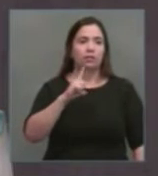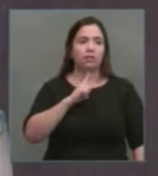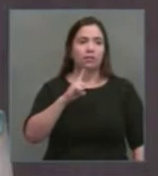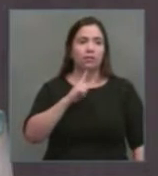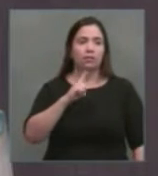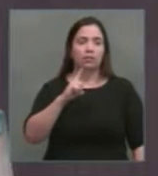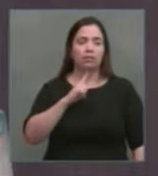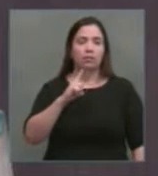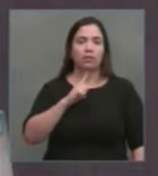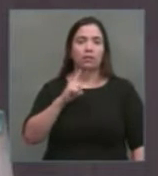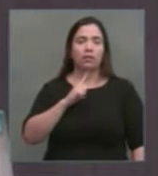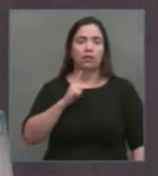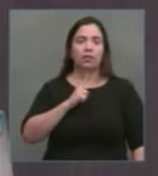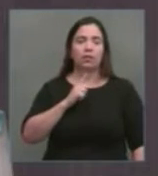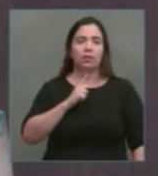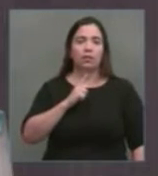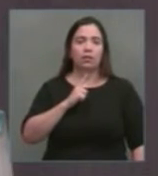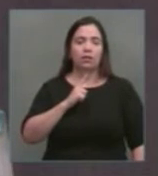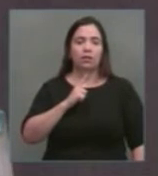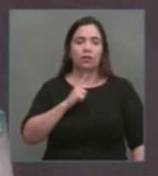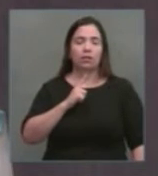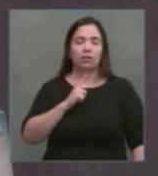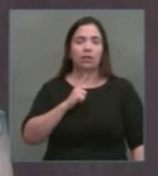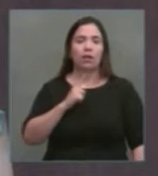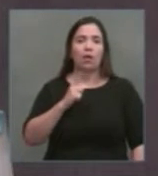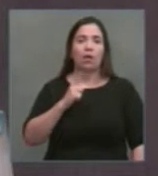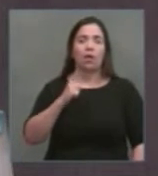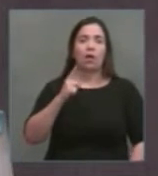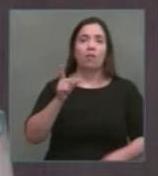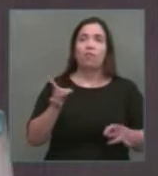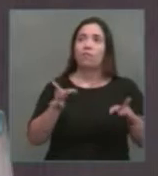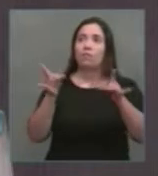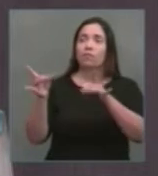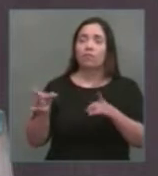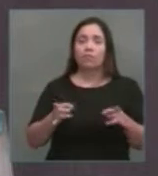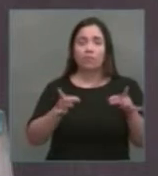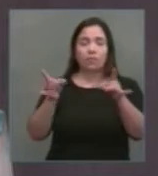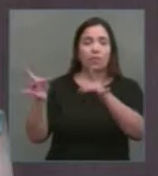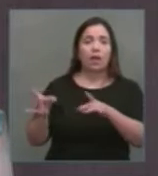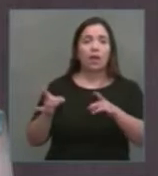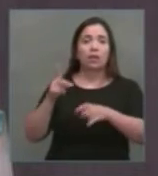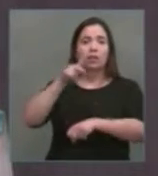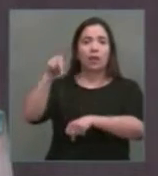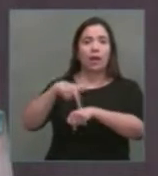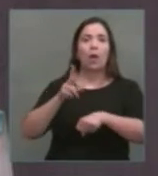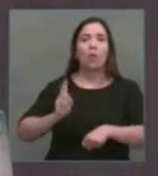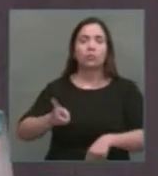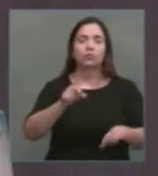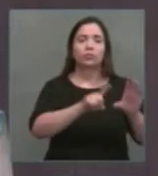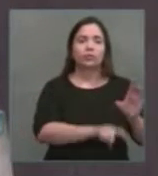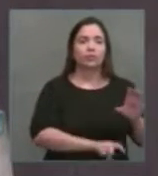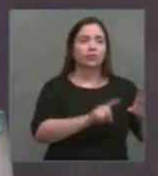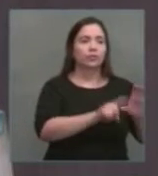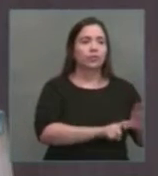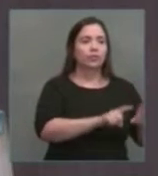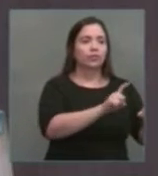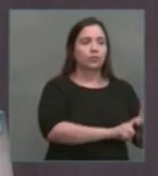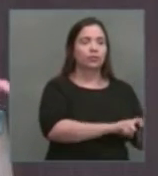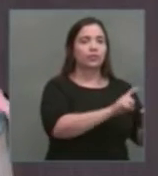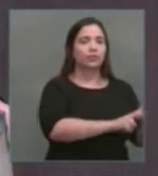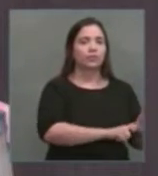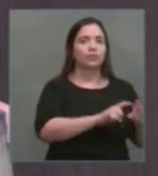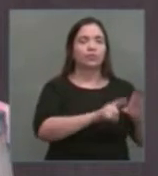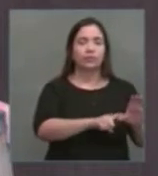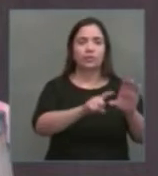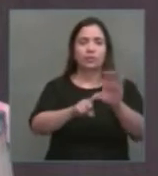aumenta o fluxo para o exterior e vai aumentar o comprometimento com a dívida pública. Ao contrário do que vender ativo,